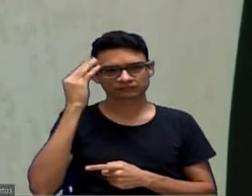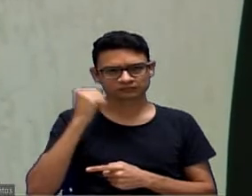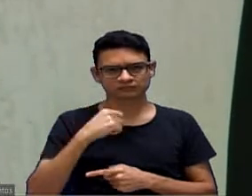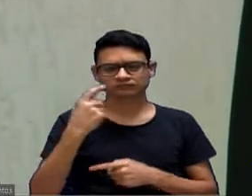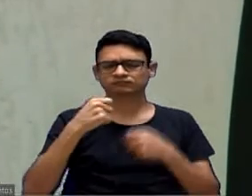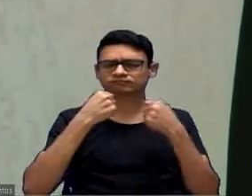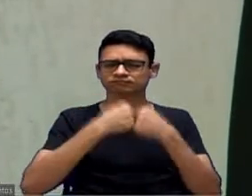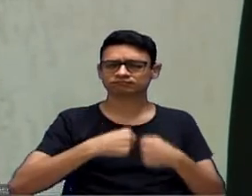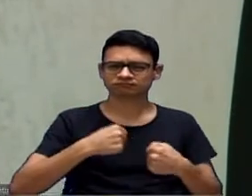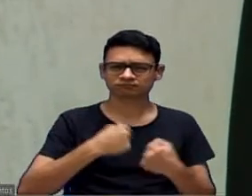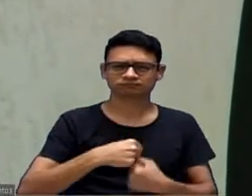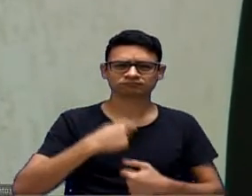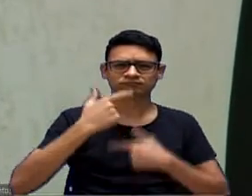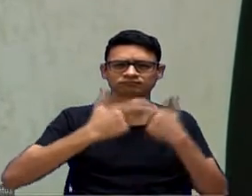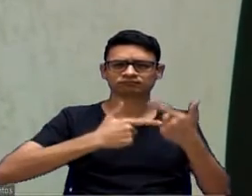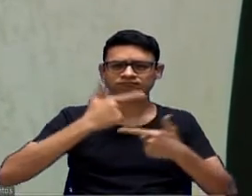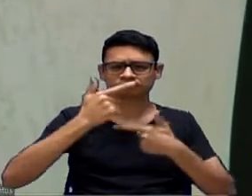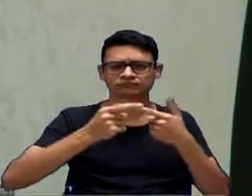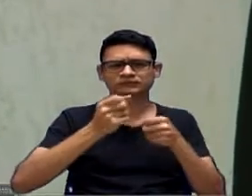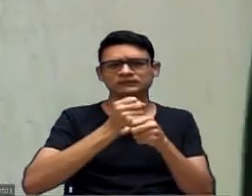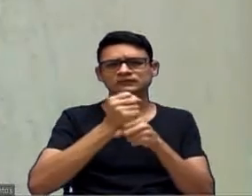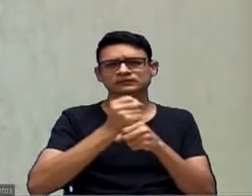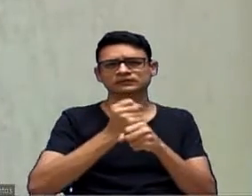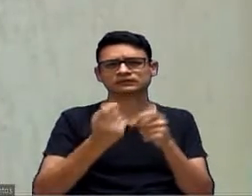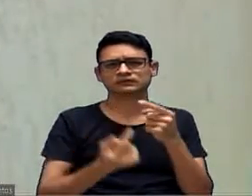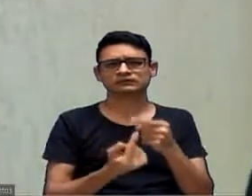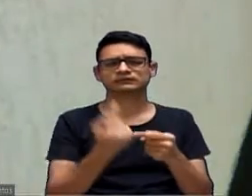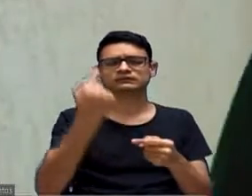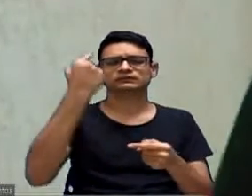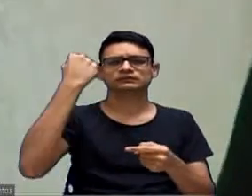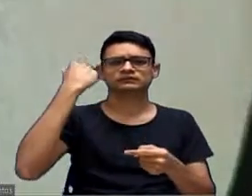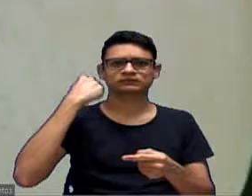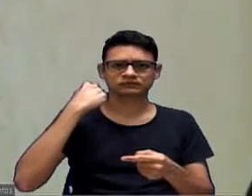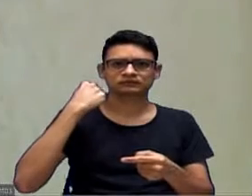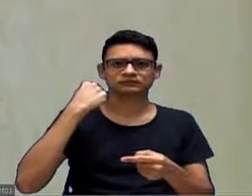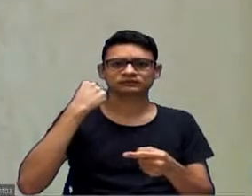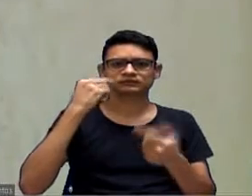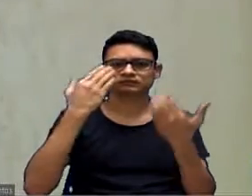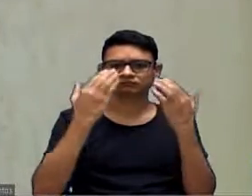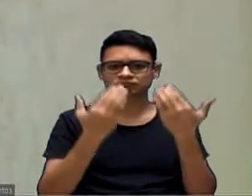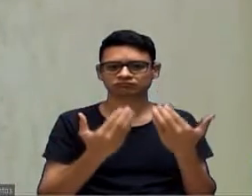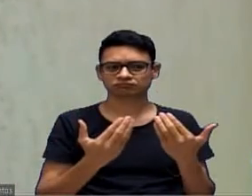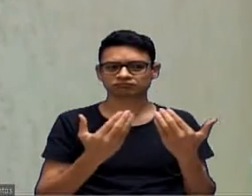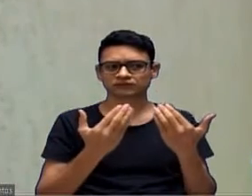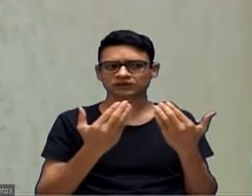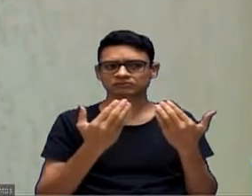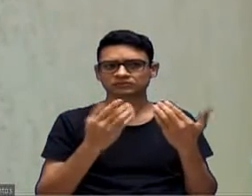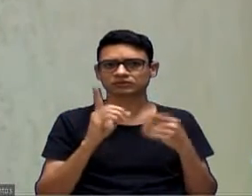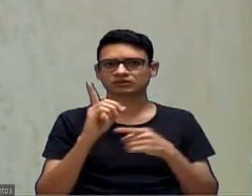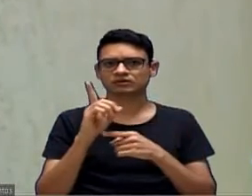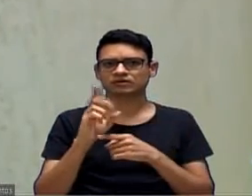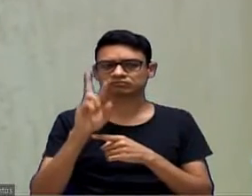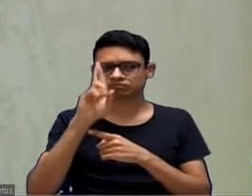tido desde o nosso plano diretor antigo, quando votamos contra,